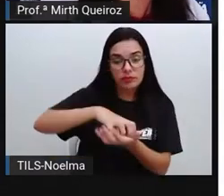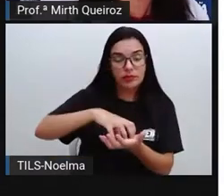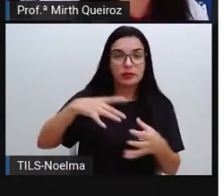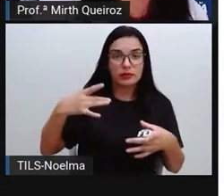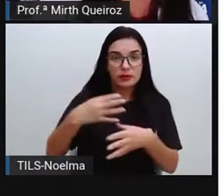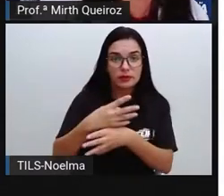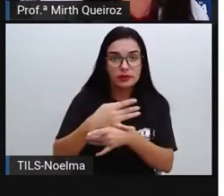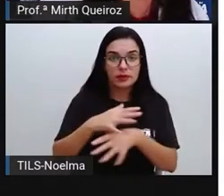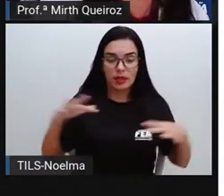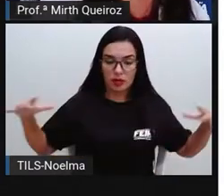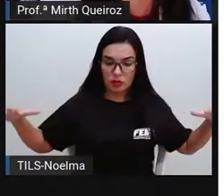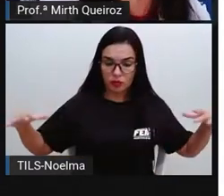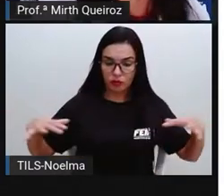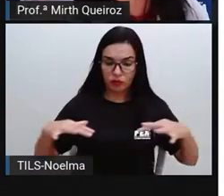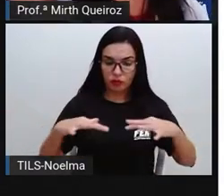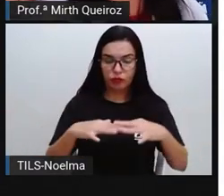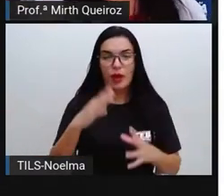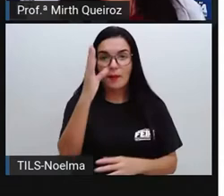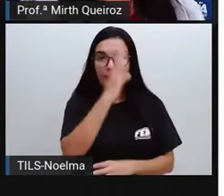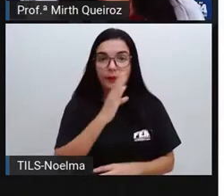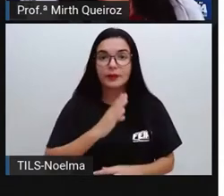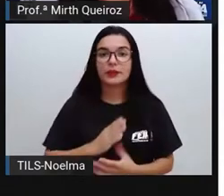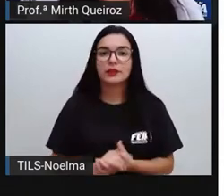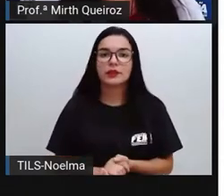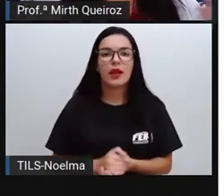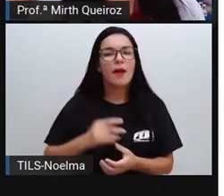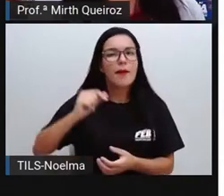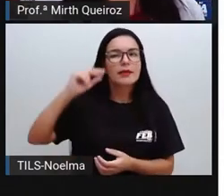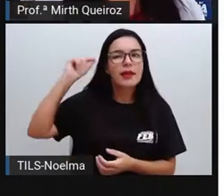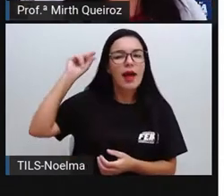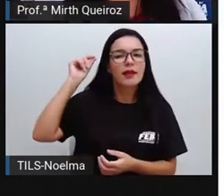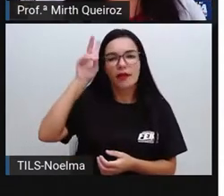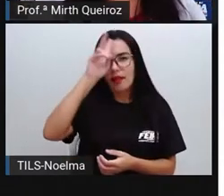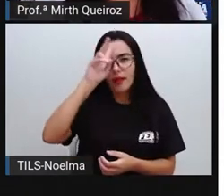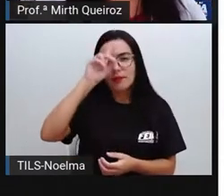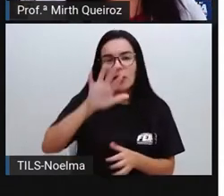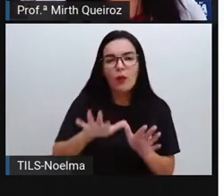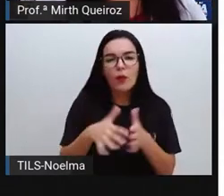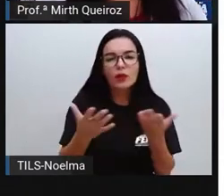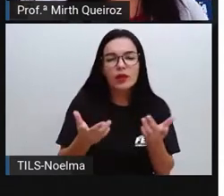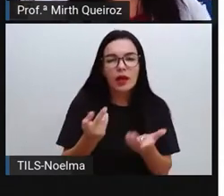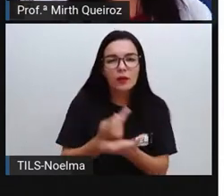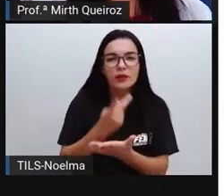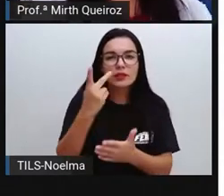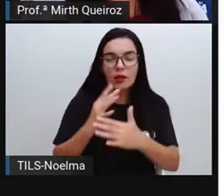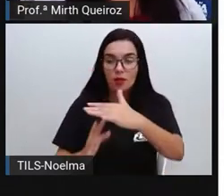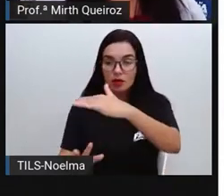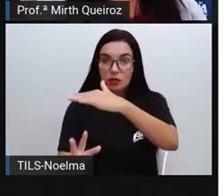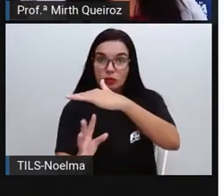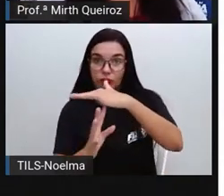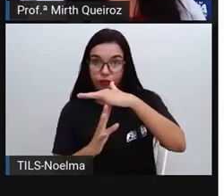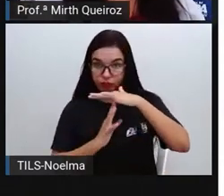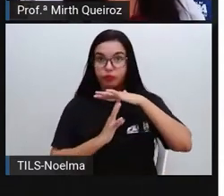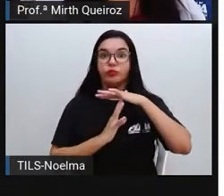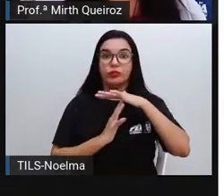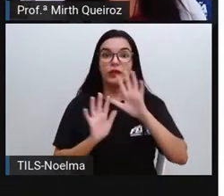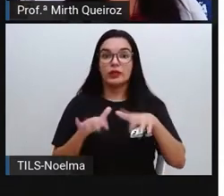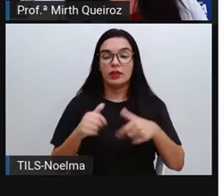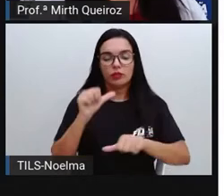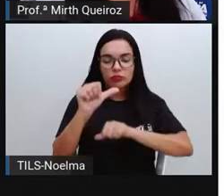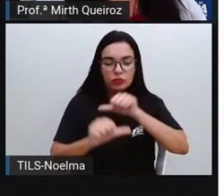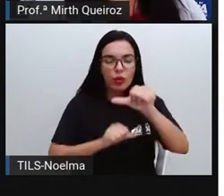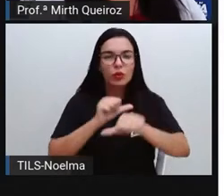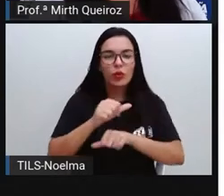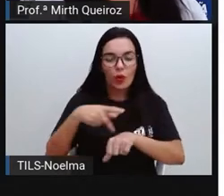início, quando houveram as imigrações, né? As pessoas que começaram a entrar no país, fez com que o país se tornasse